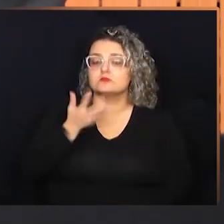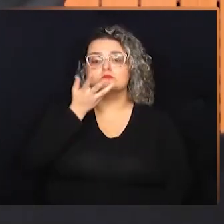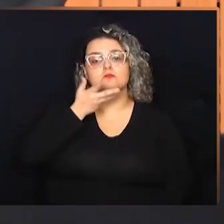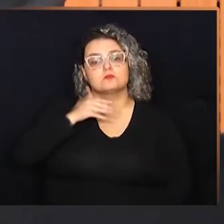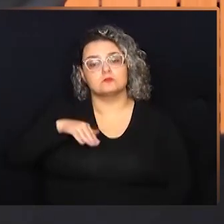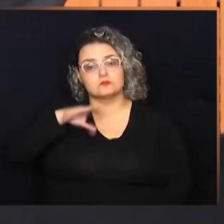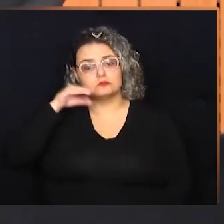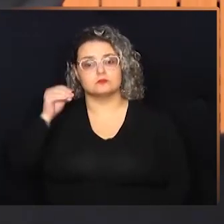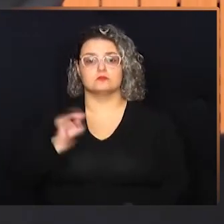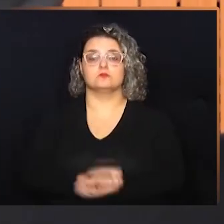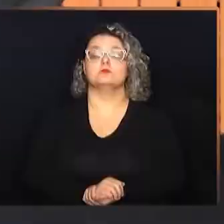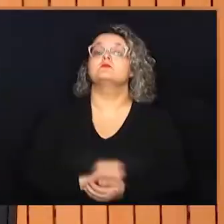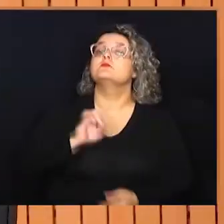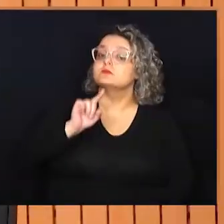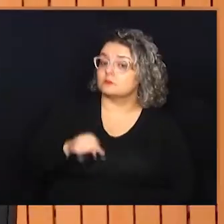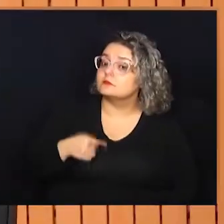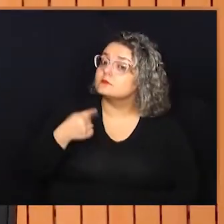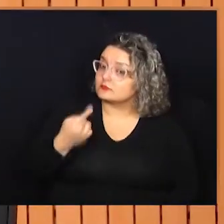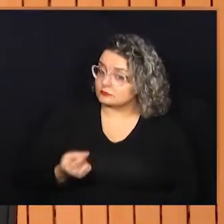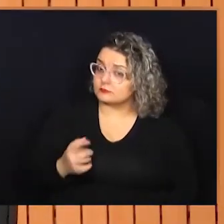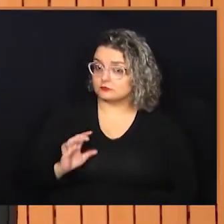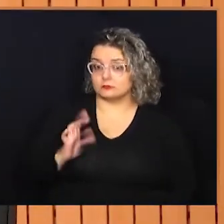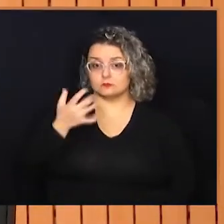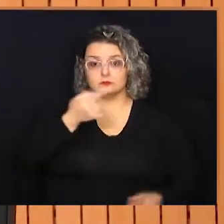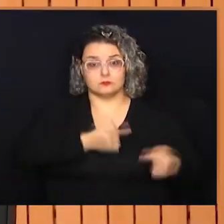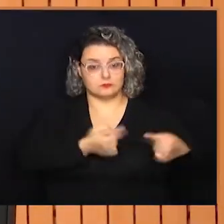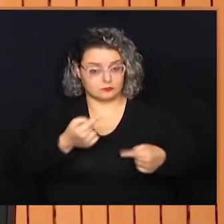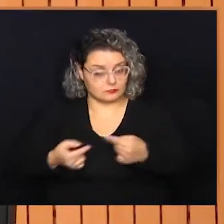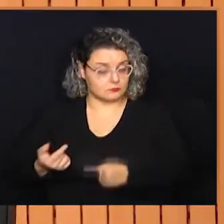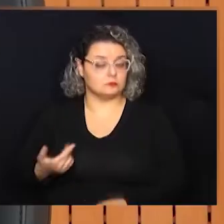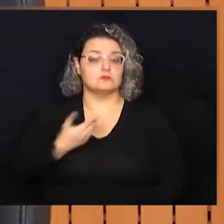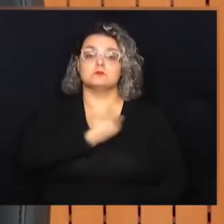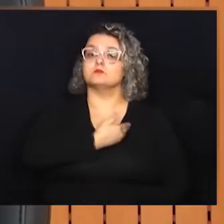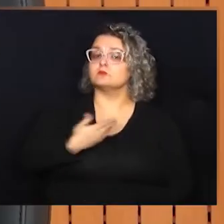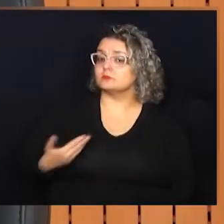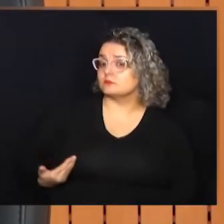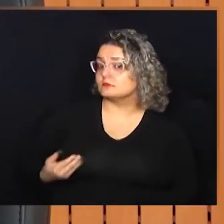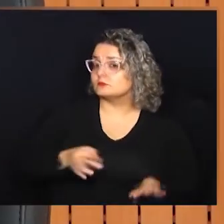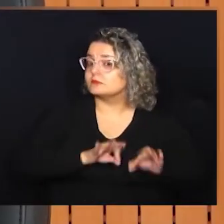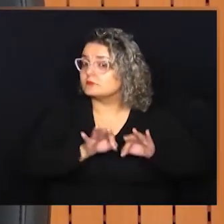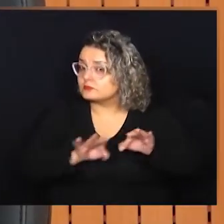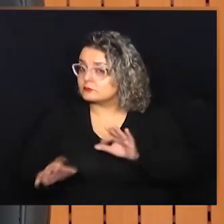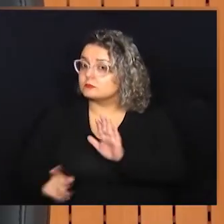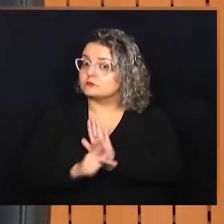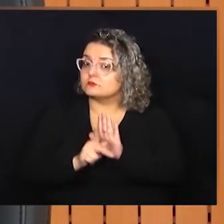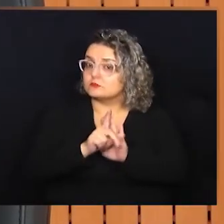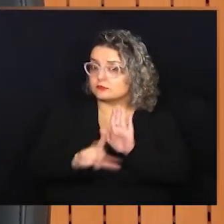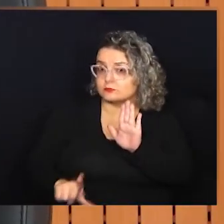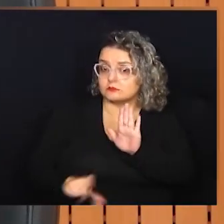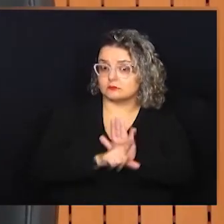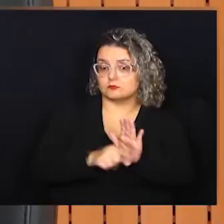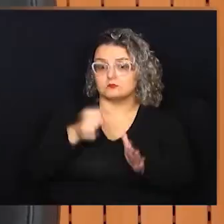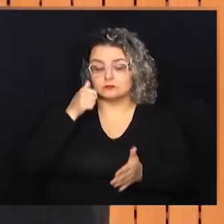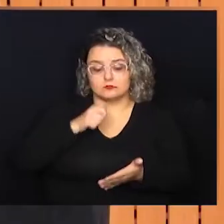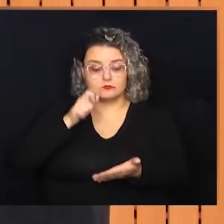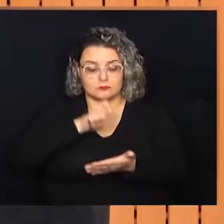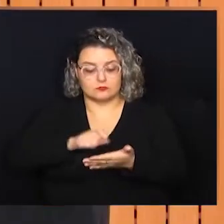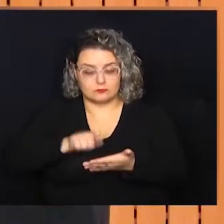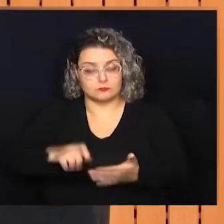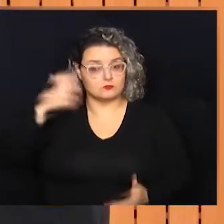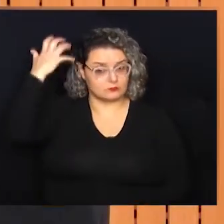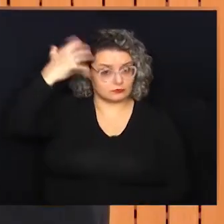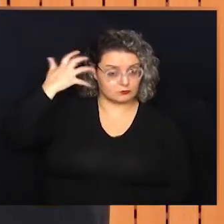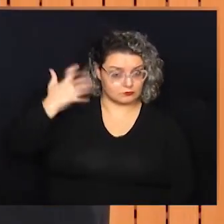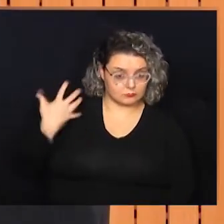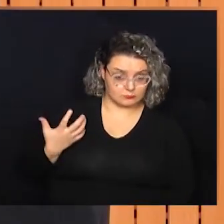trabalho com relação às crianças e adolescentes. Em seguida, aconteceu um debate público sobre o projeto de lei de autoria da